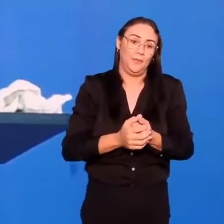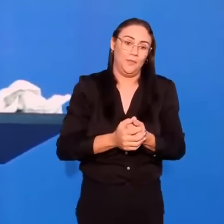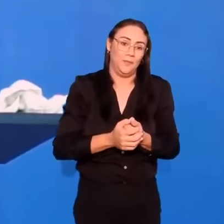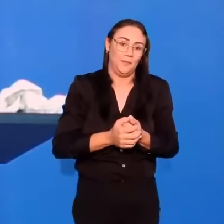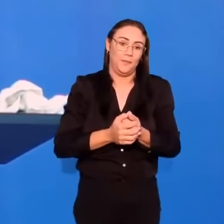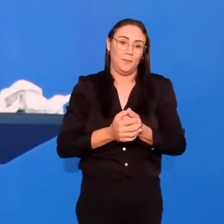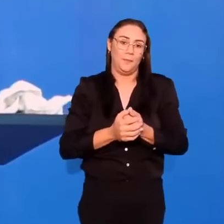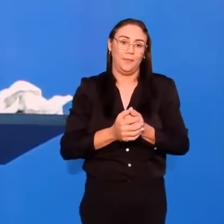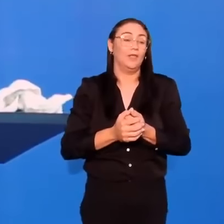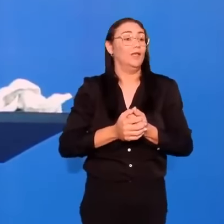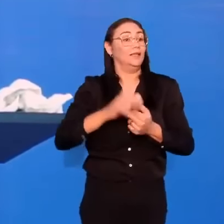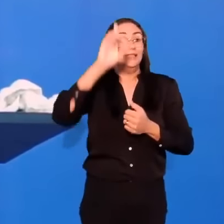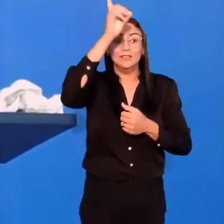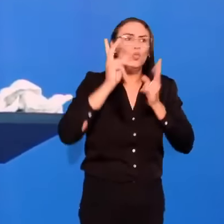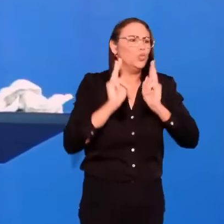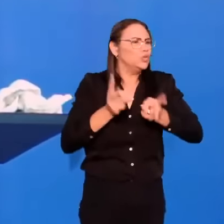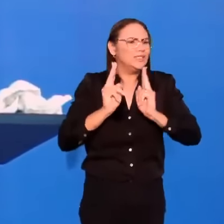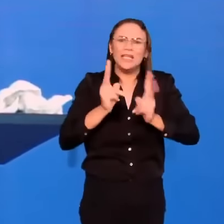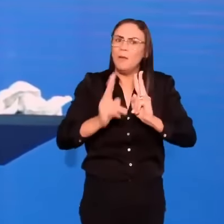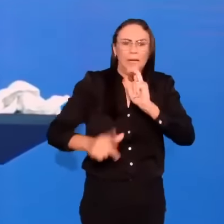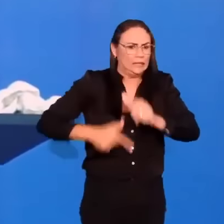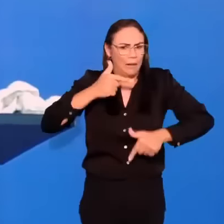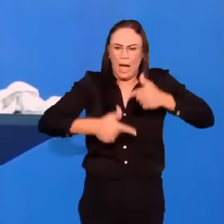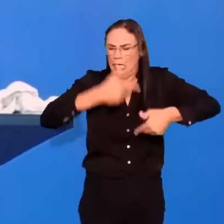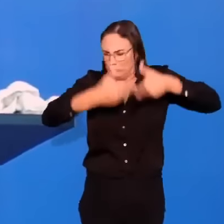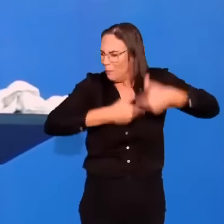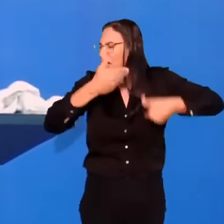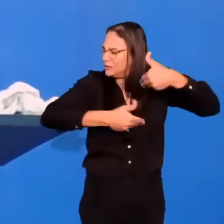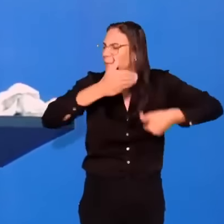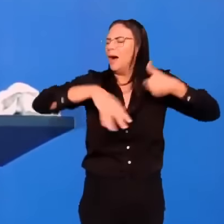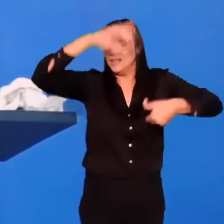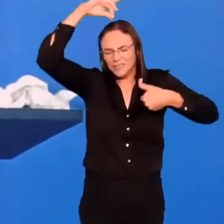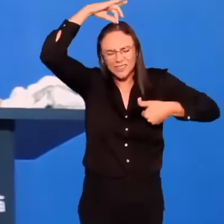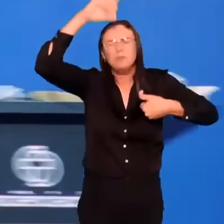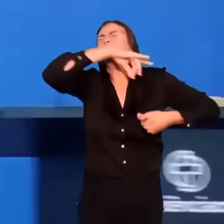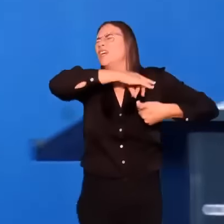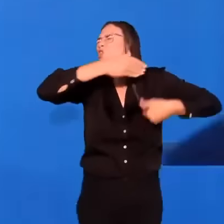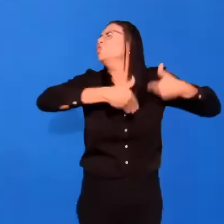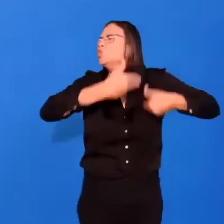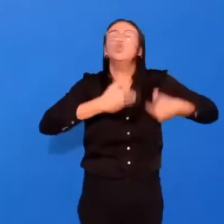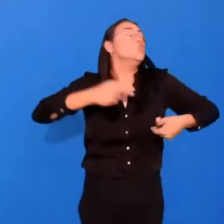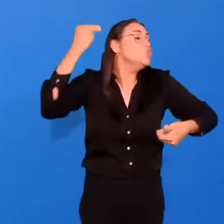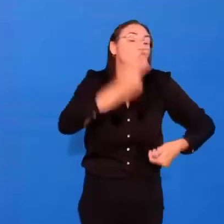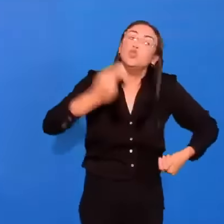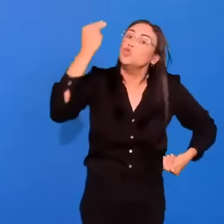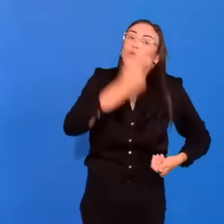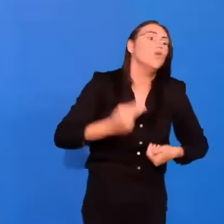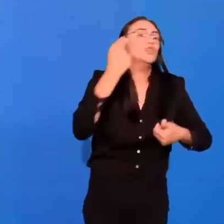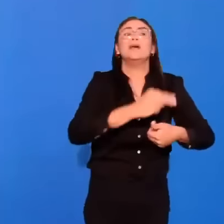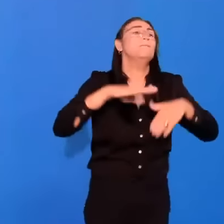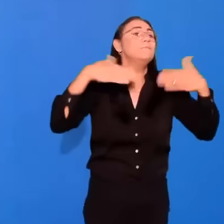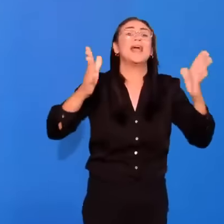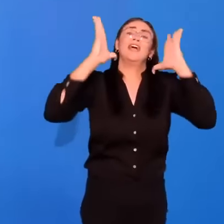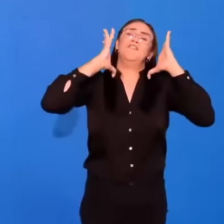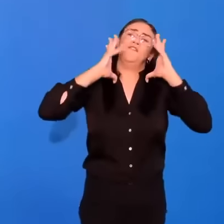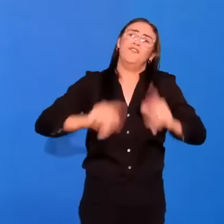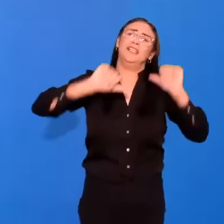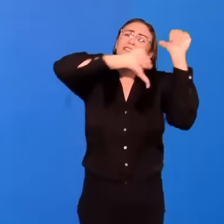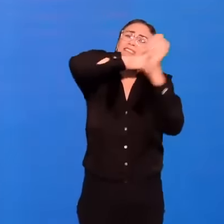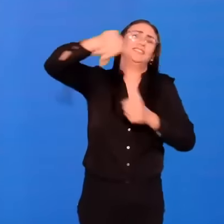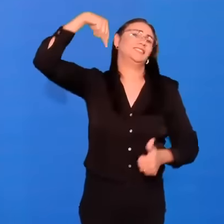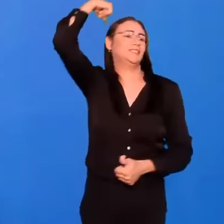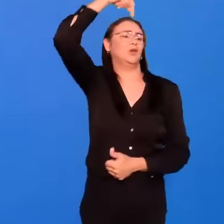continuamente, está trabalhando em você, através do seu Espírito, para te tornar